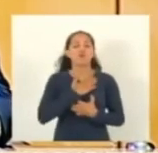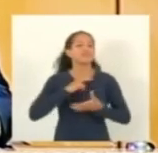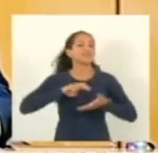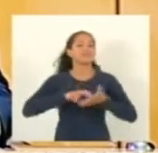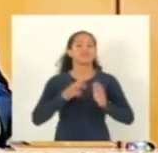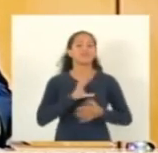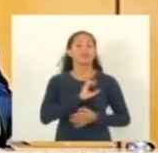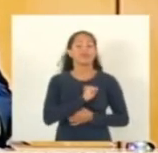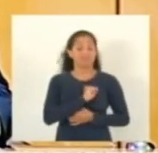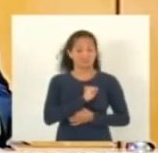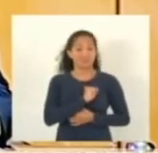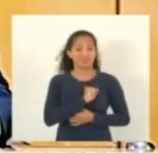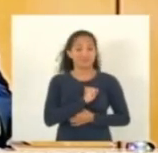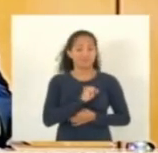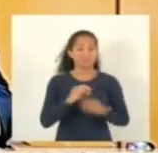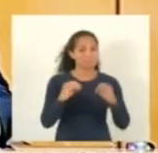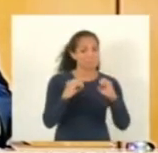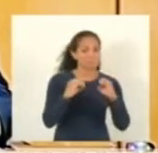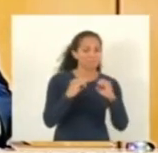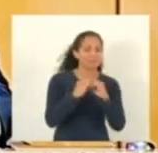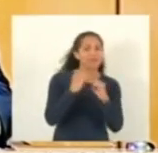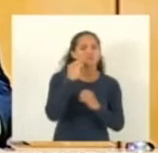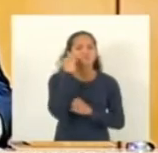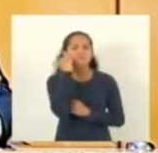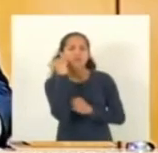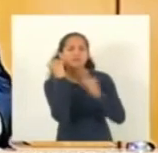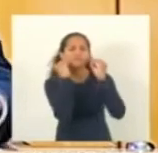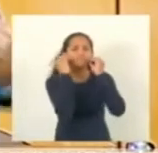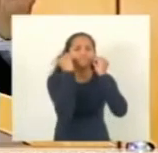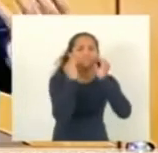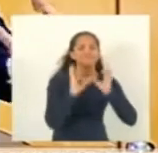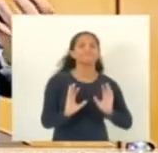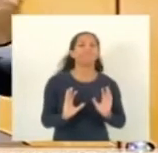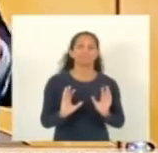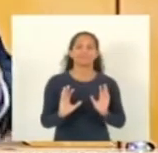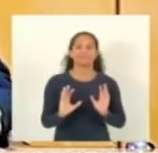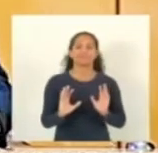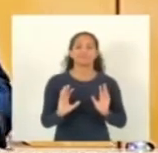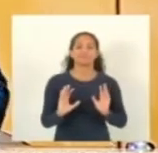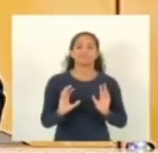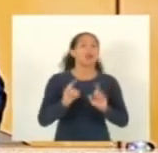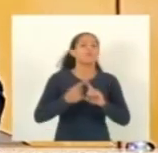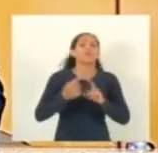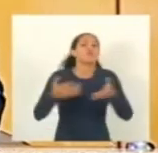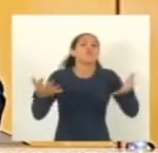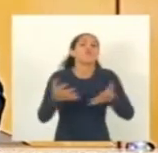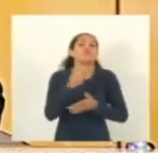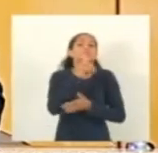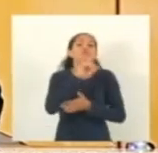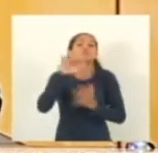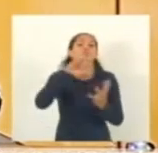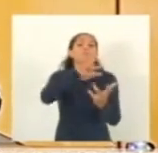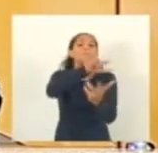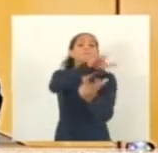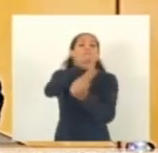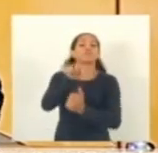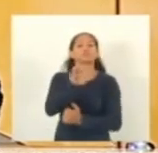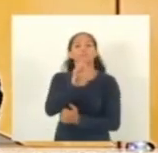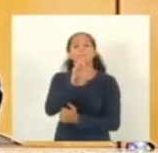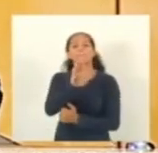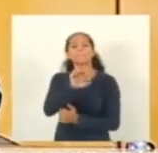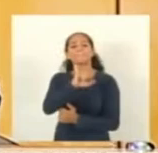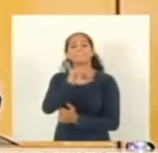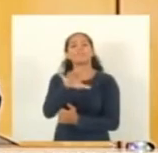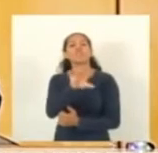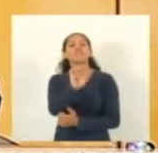mas eu quero até fazer uma leitura rapidinho o que porque o hoje é considerado o dia mundial do beijo a